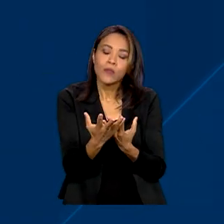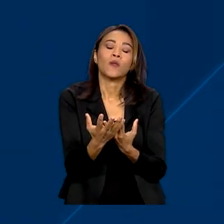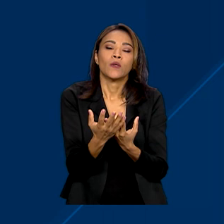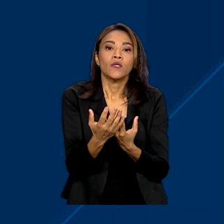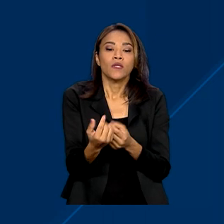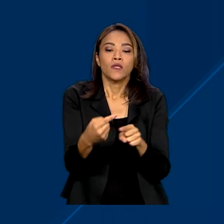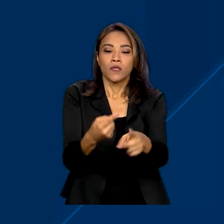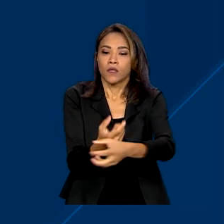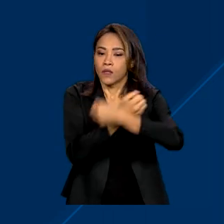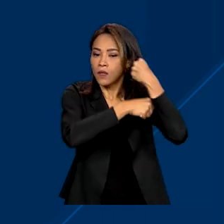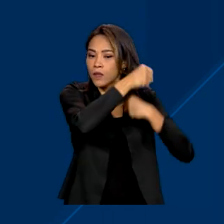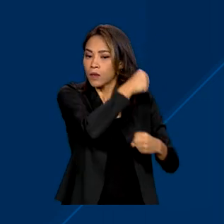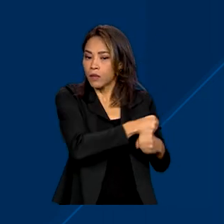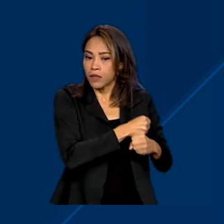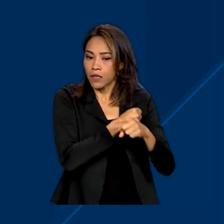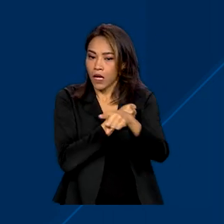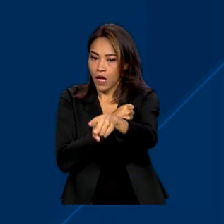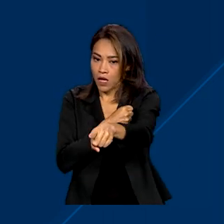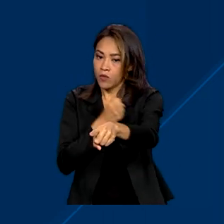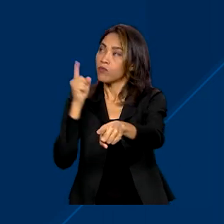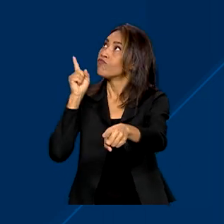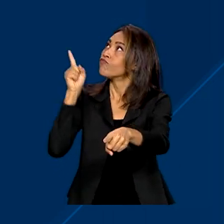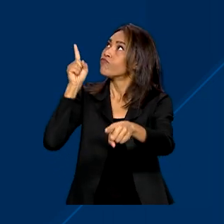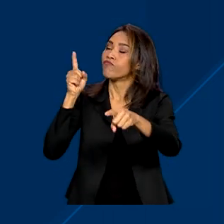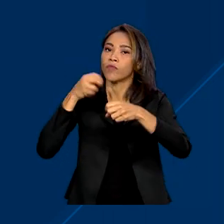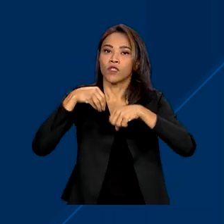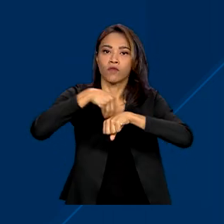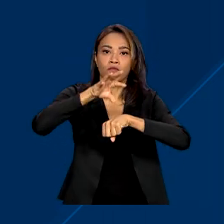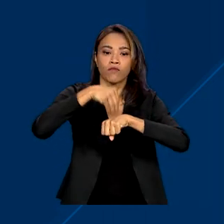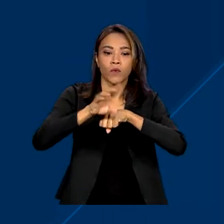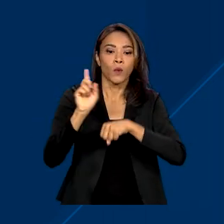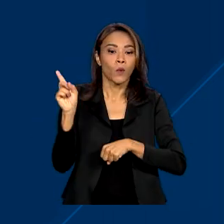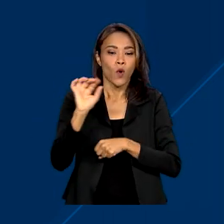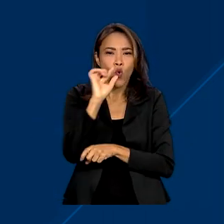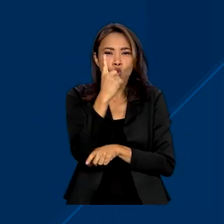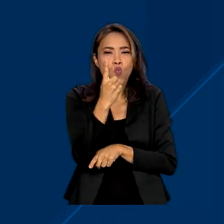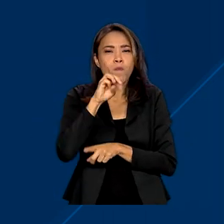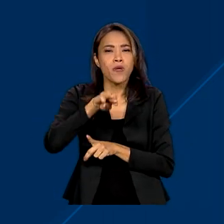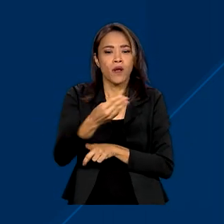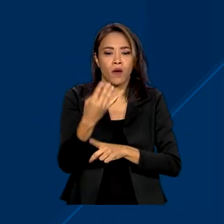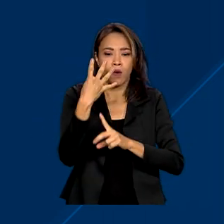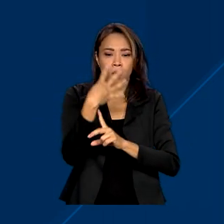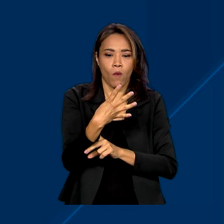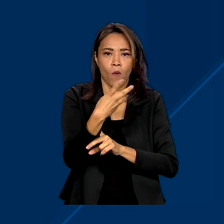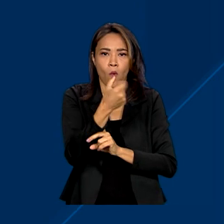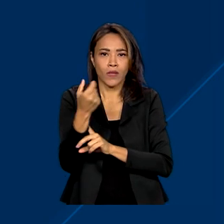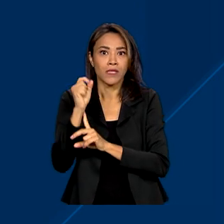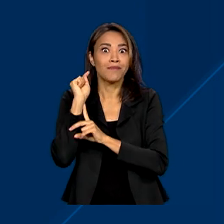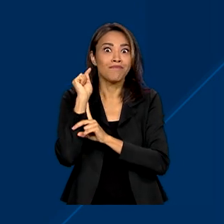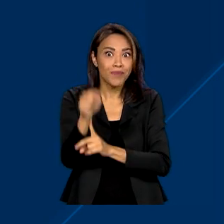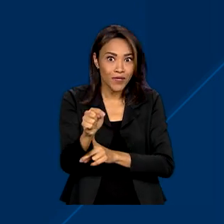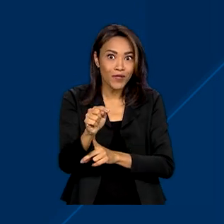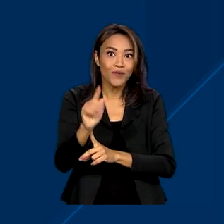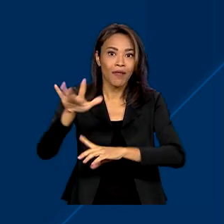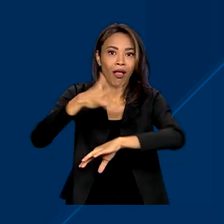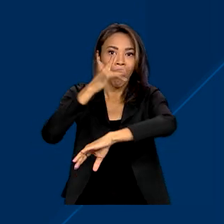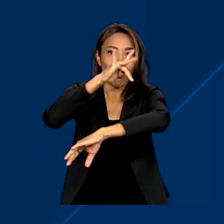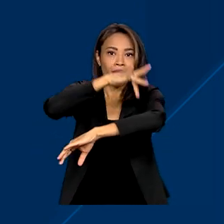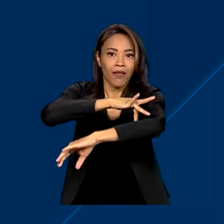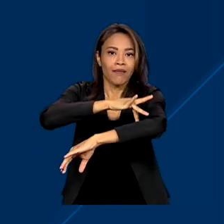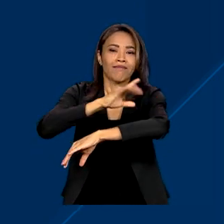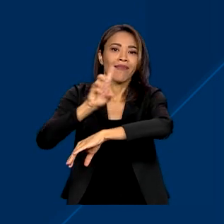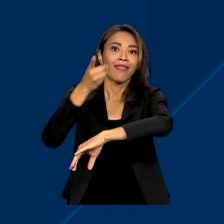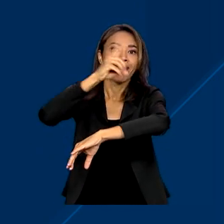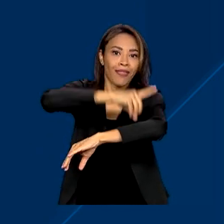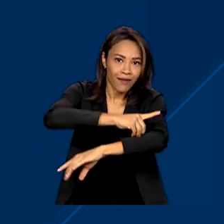do Ministério da Saúde apontou que ocorreram mais de 1 milhão e 400 mil casos de dengue em todo o país.